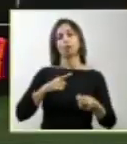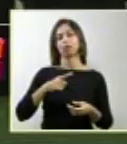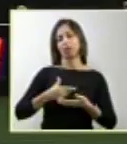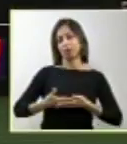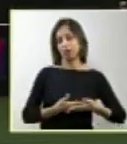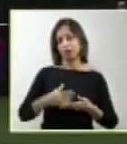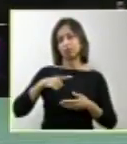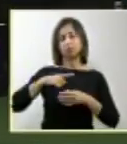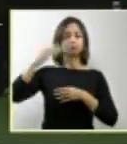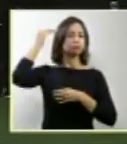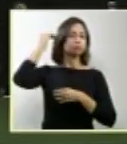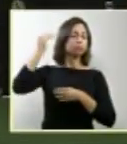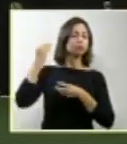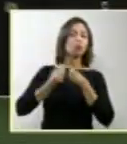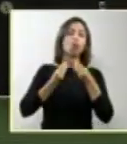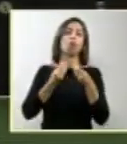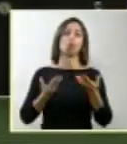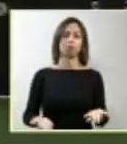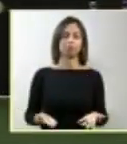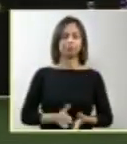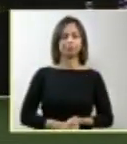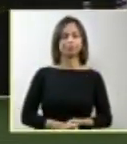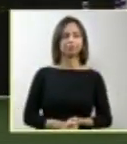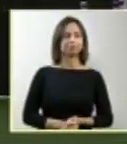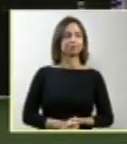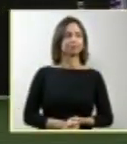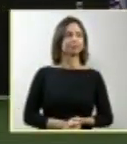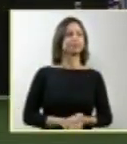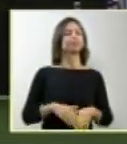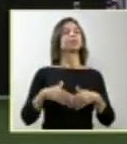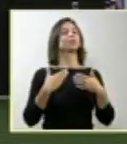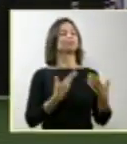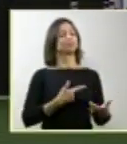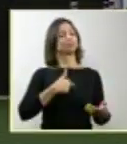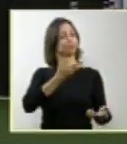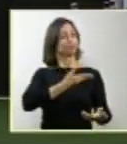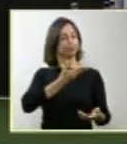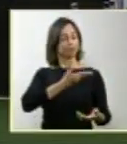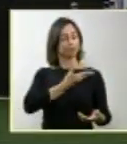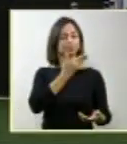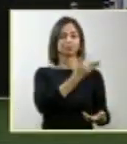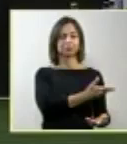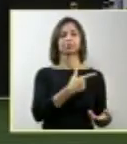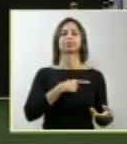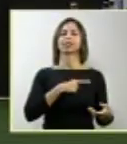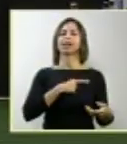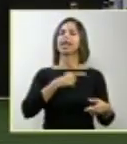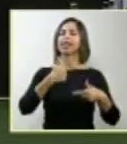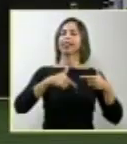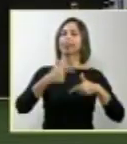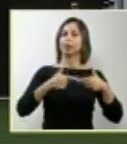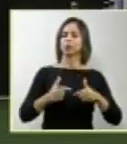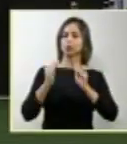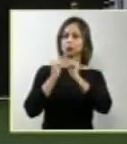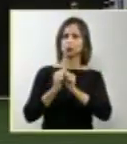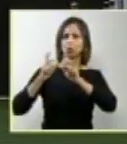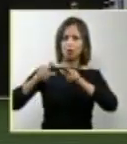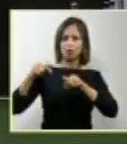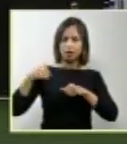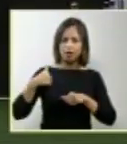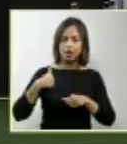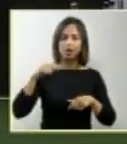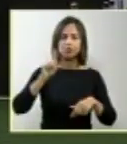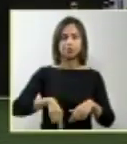Meu estimado colega de sacerdócio, irmão de sacerdócio, Carlos Alberto Beleza Direito, algum